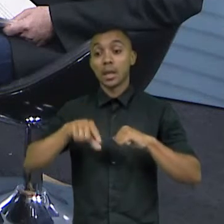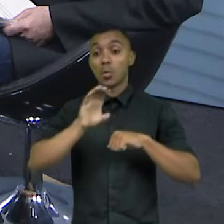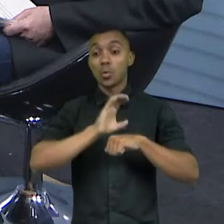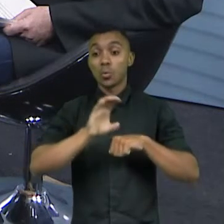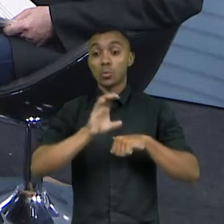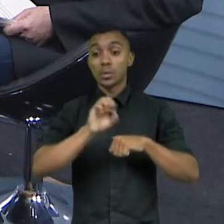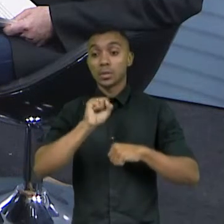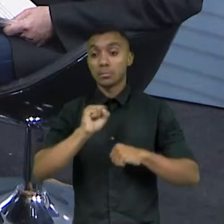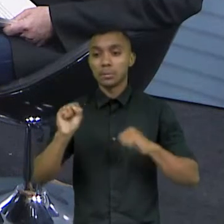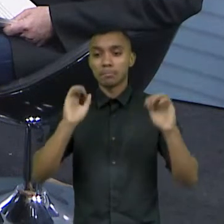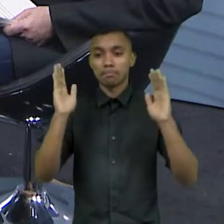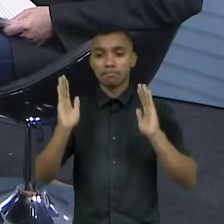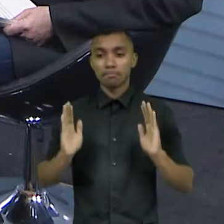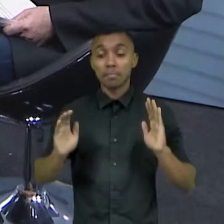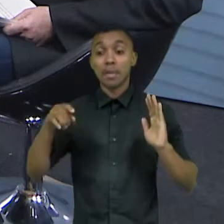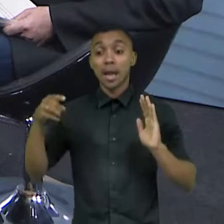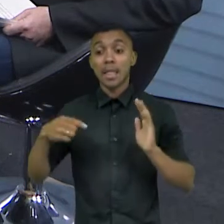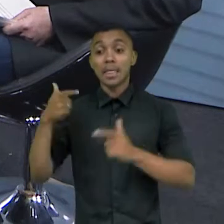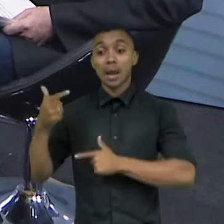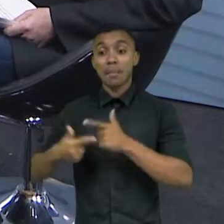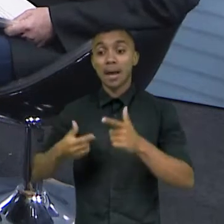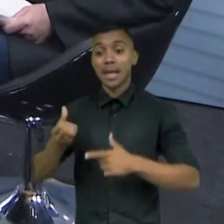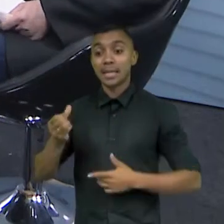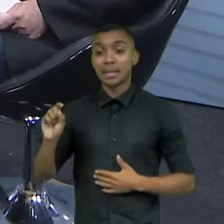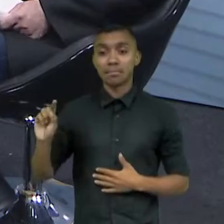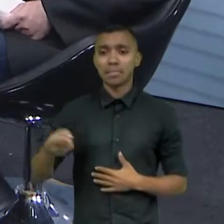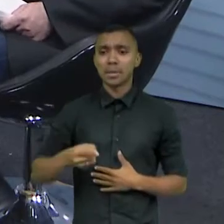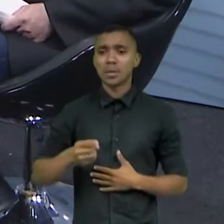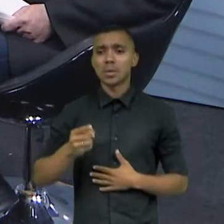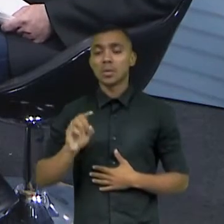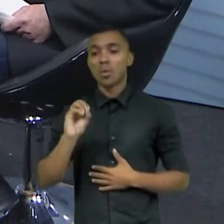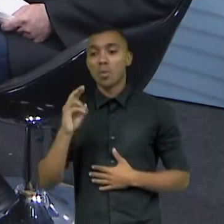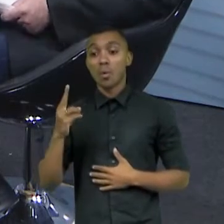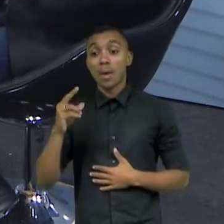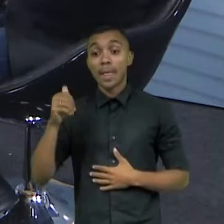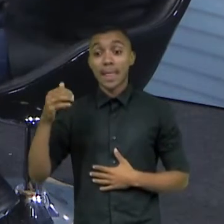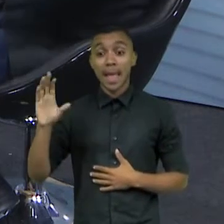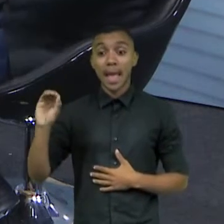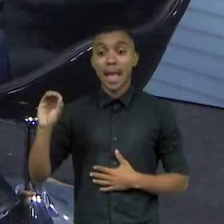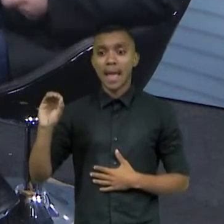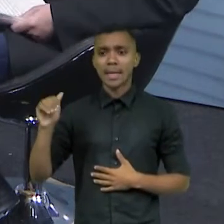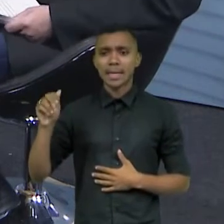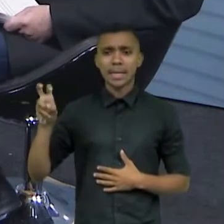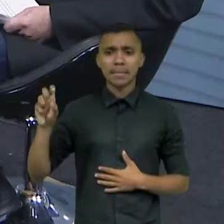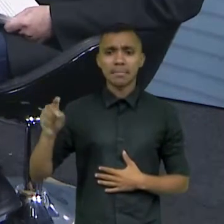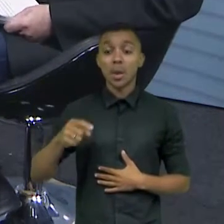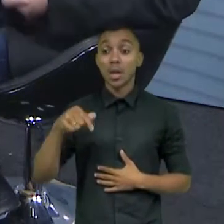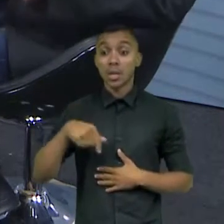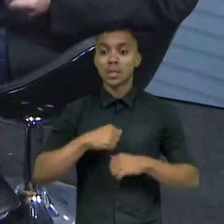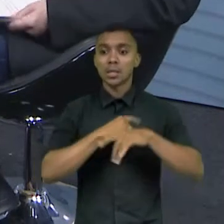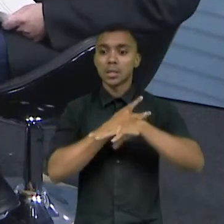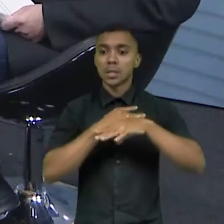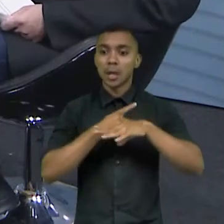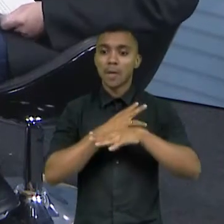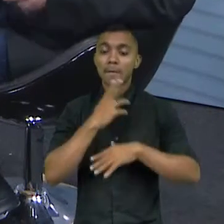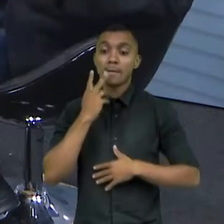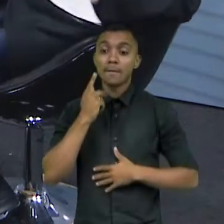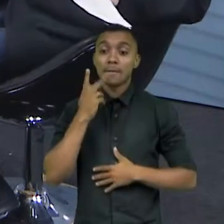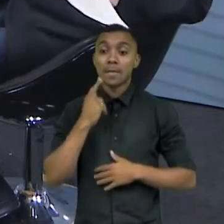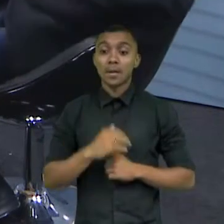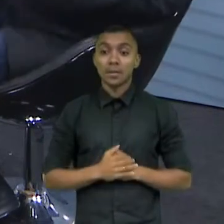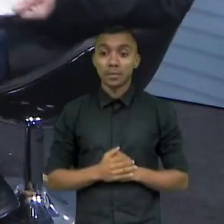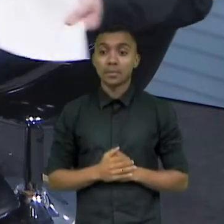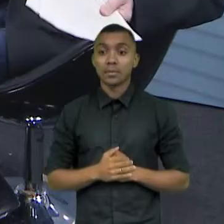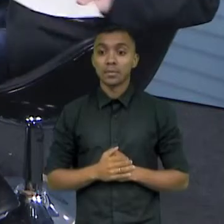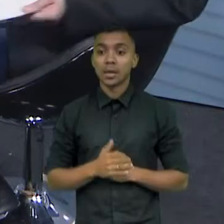ganhando R 5, R 6 mil. Ao final do ano, já está ganhando R 10, R$ 15 mil. E é aqui em Fortaleza. Trabalhando para o mundo inteiro. Trabalhando